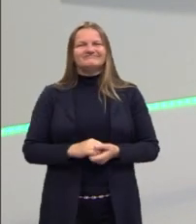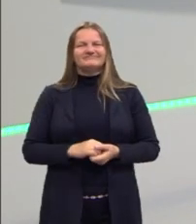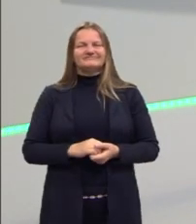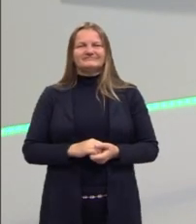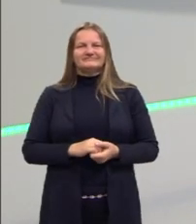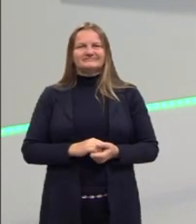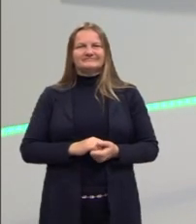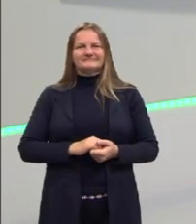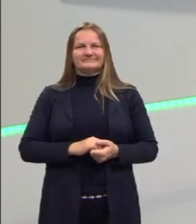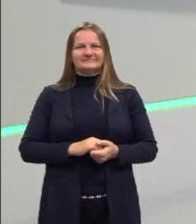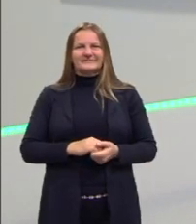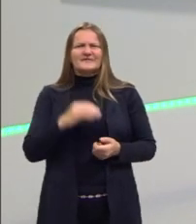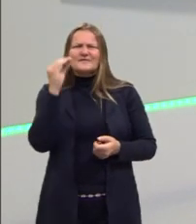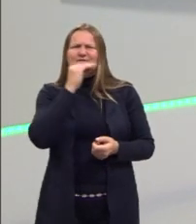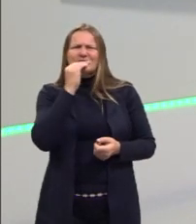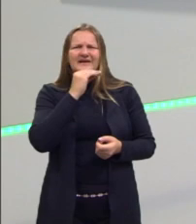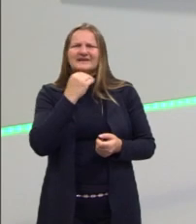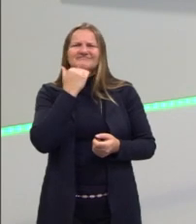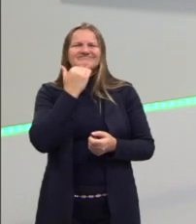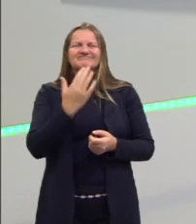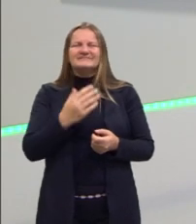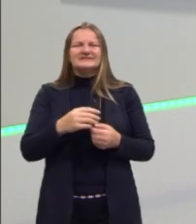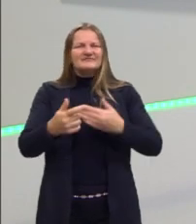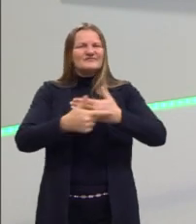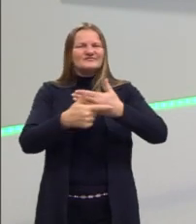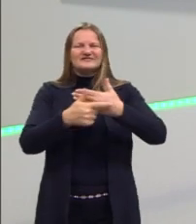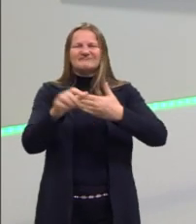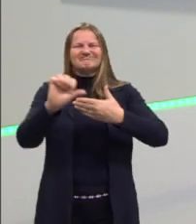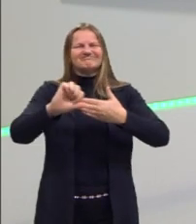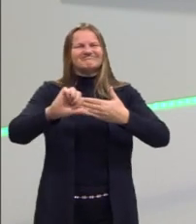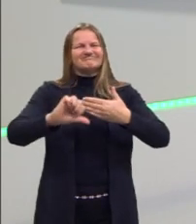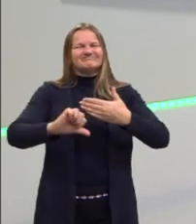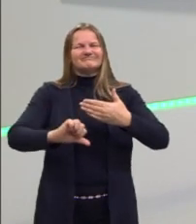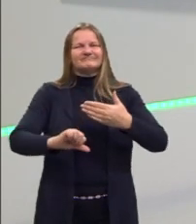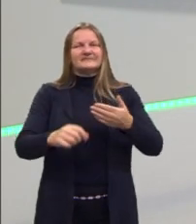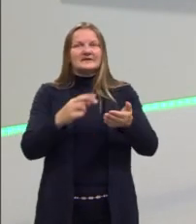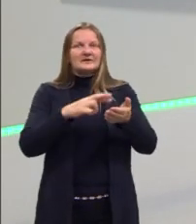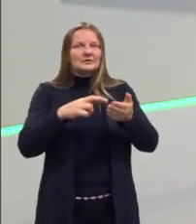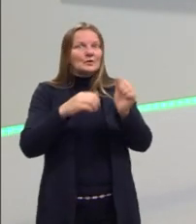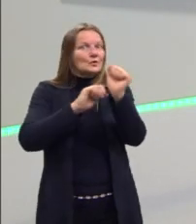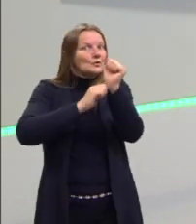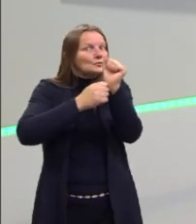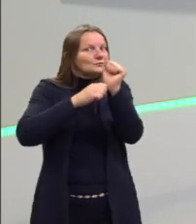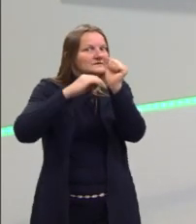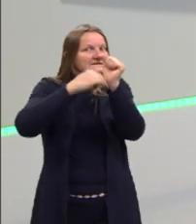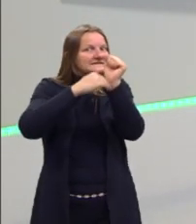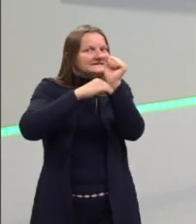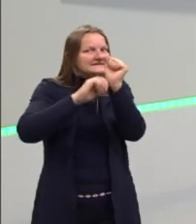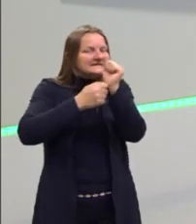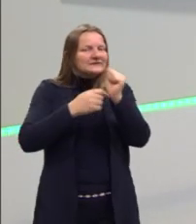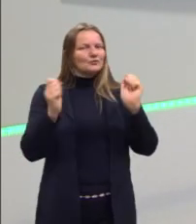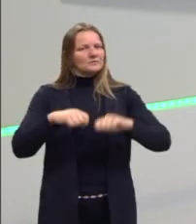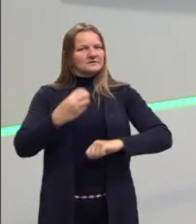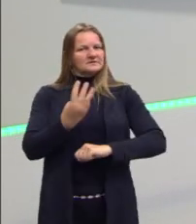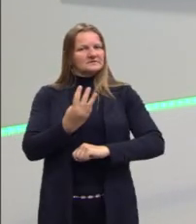uma informação fraca. Que não serve para atender ao segredo da competência 3.